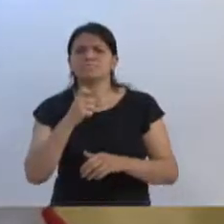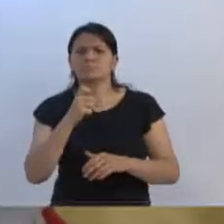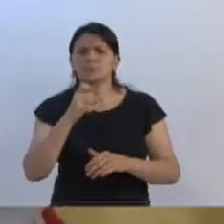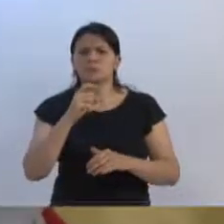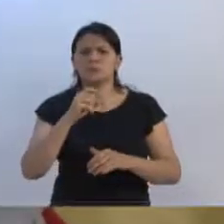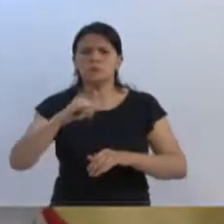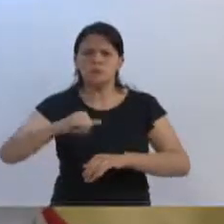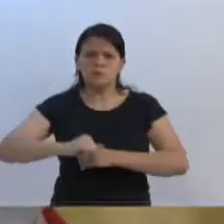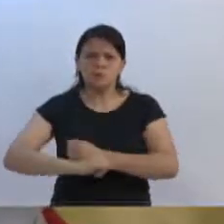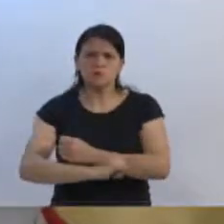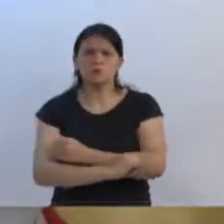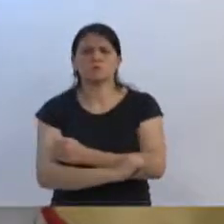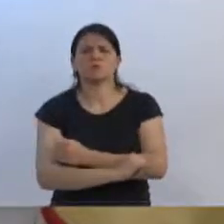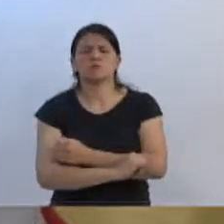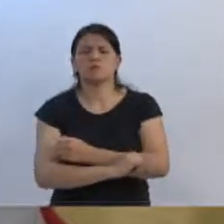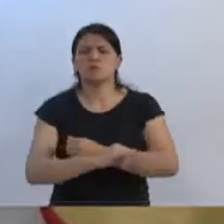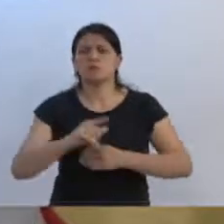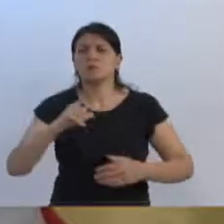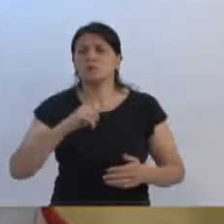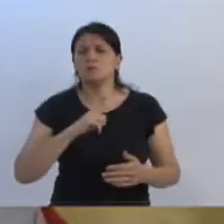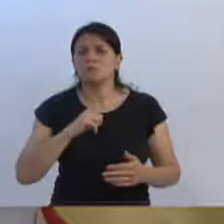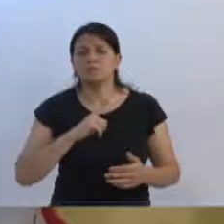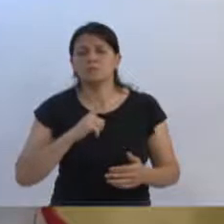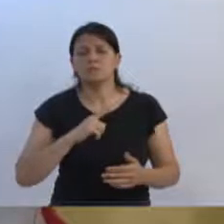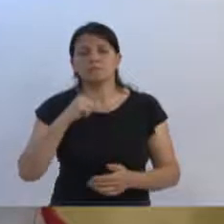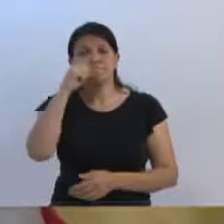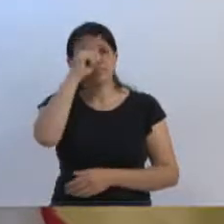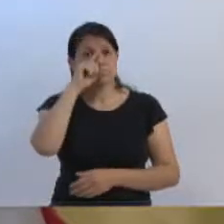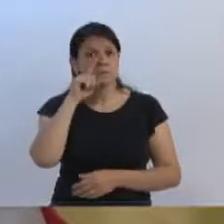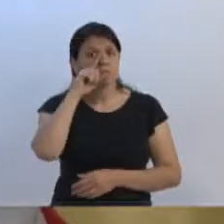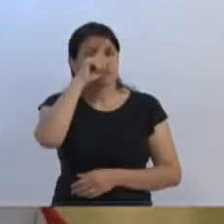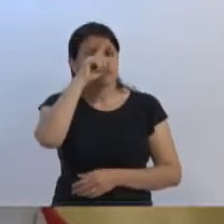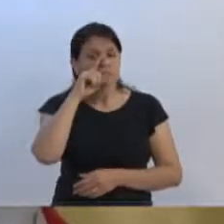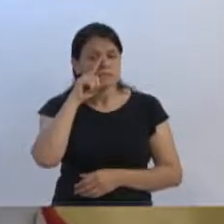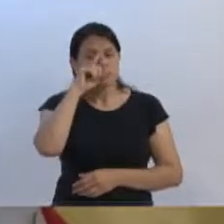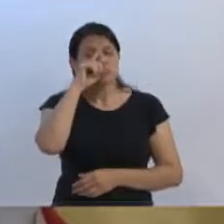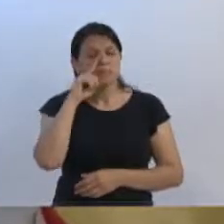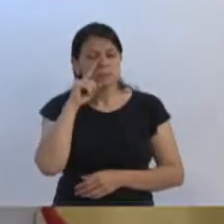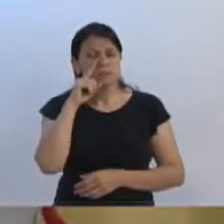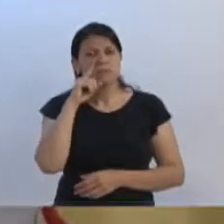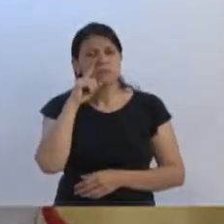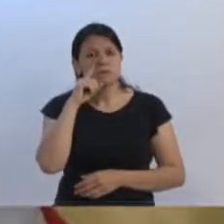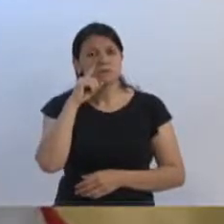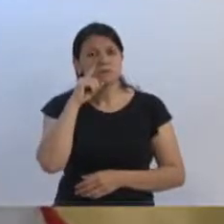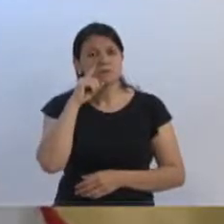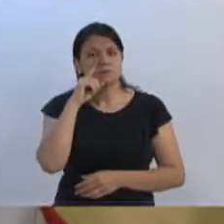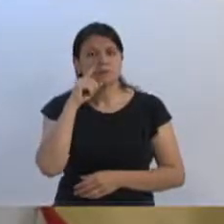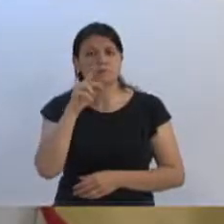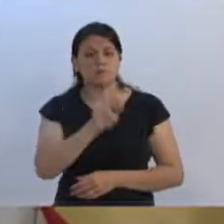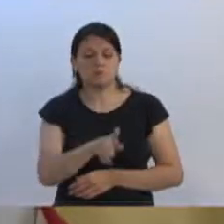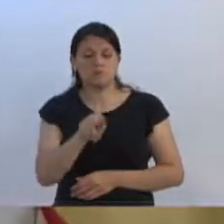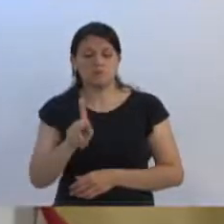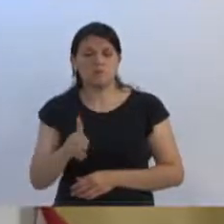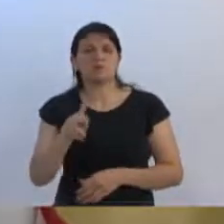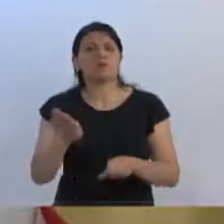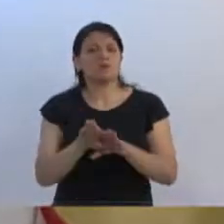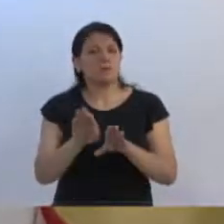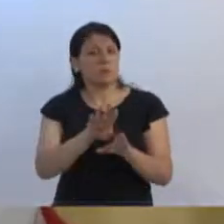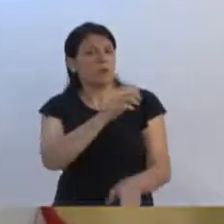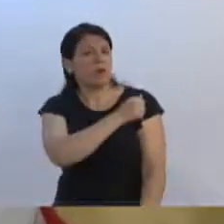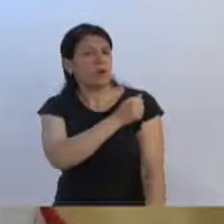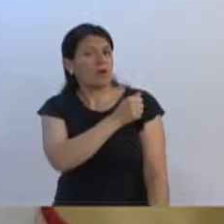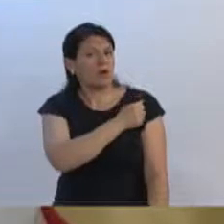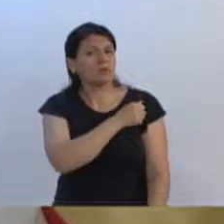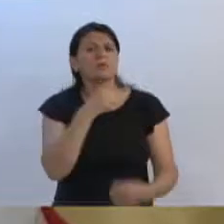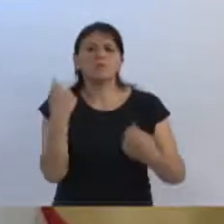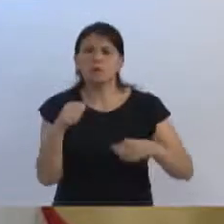estrutura, onde estão levando ponto em risco a integridade física dos professores e dos alunos também precisam